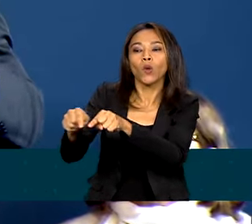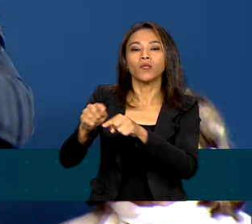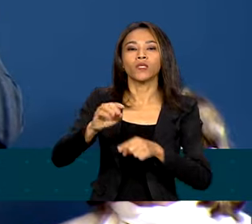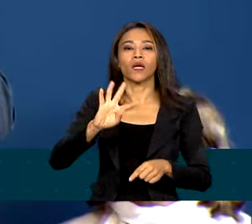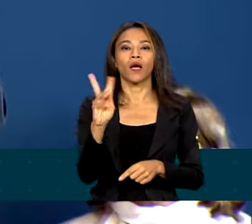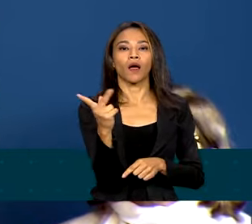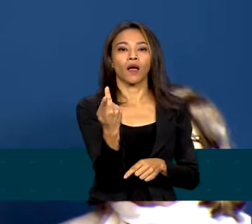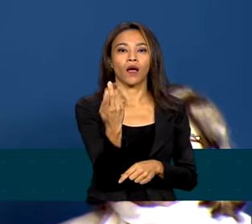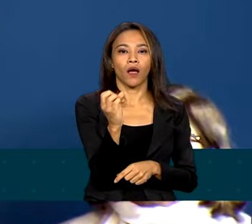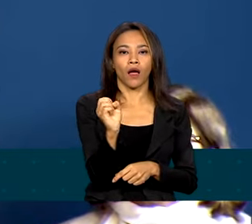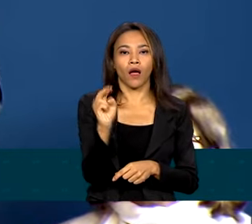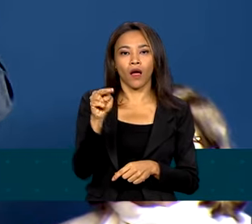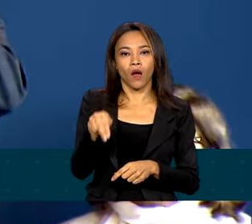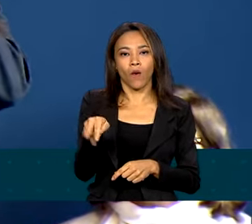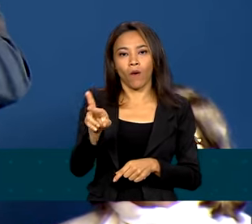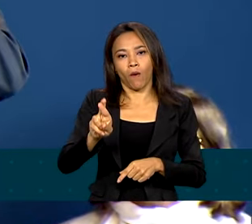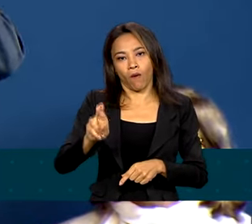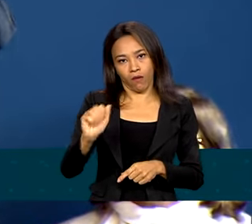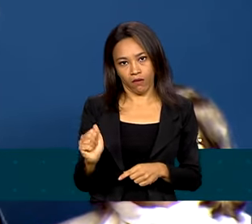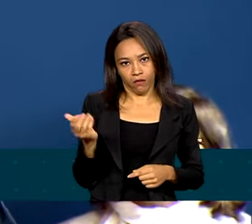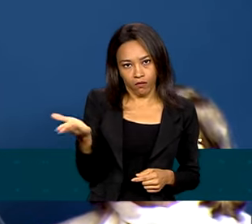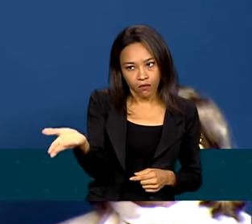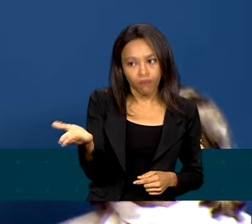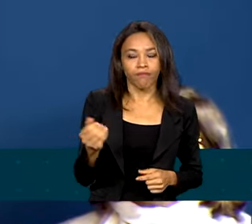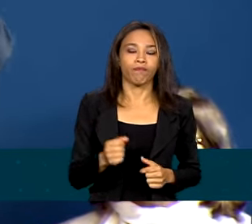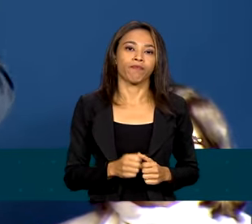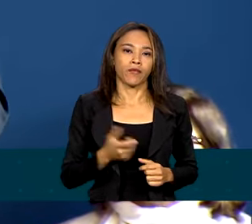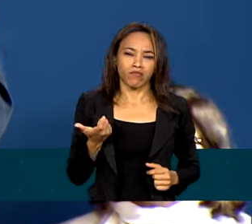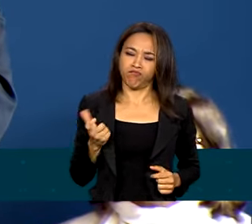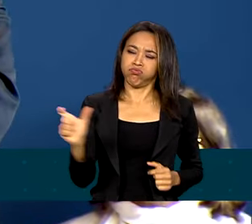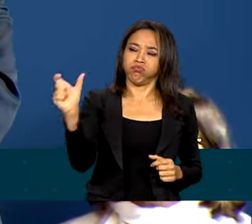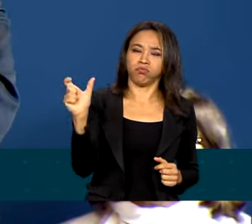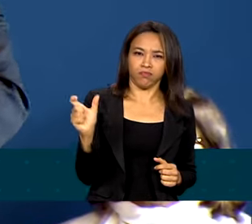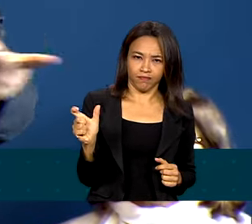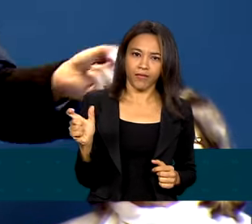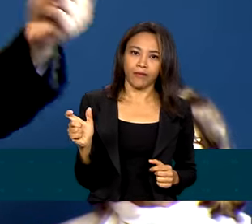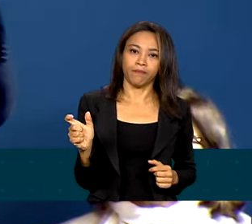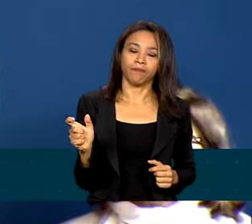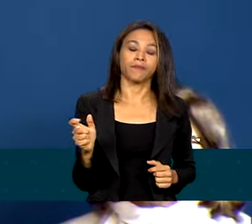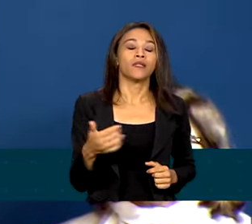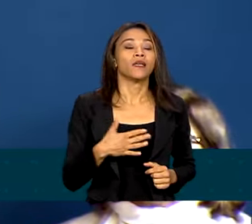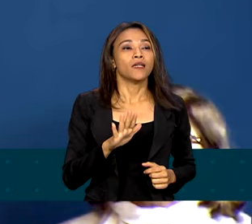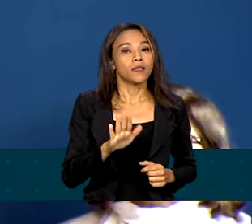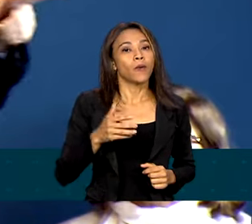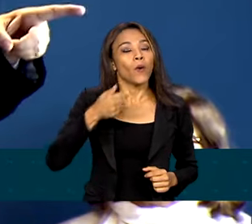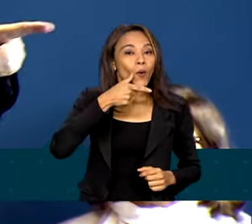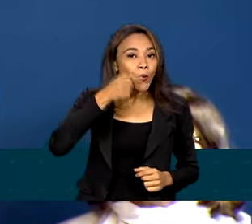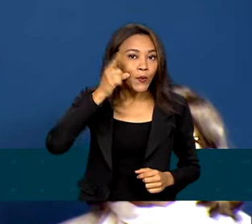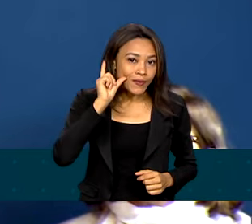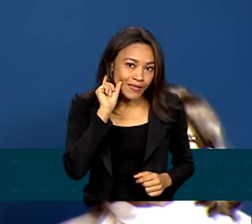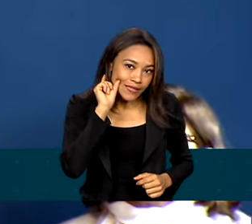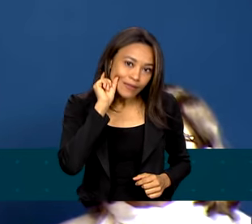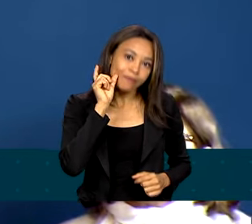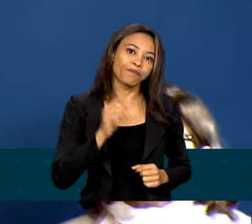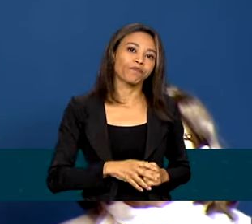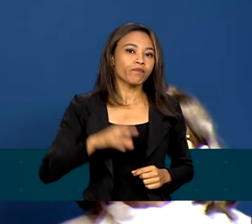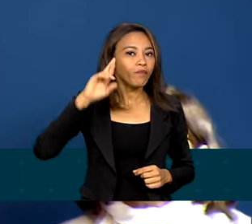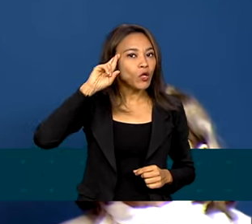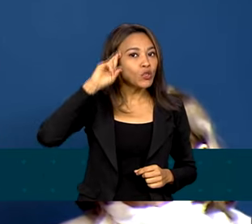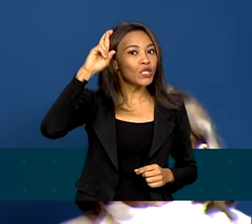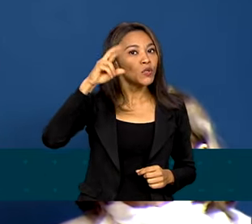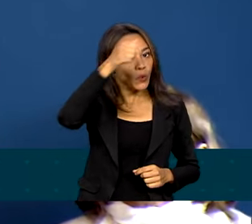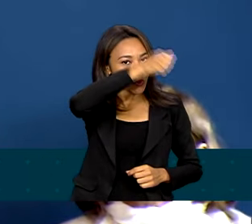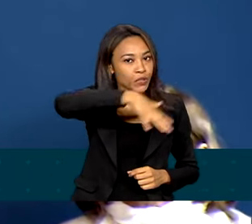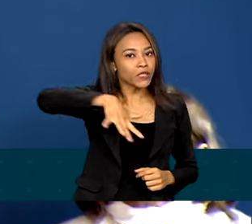que é preciso tratar isto como de fato é. E ontem mesmo enviou o doutor Andrei, que é o diretor-geral da